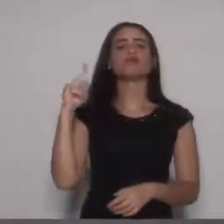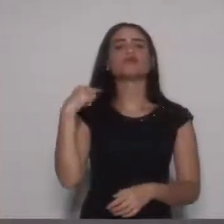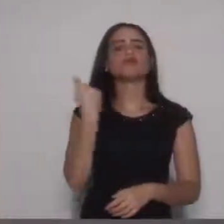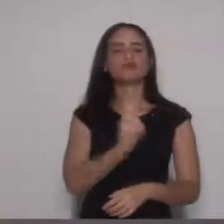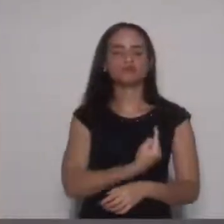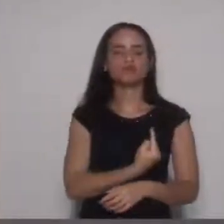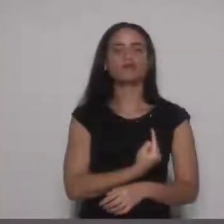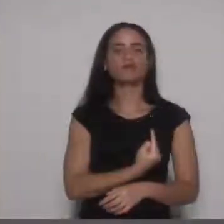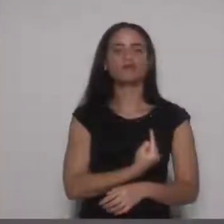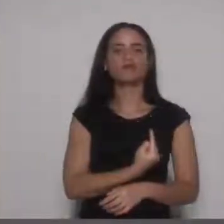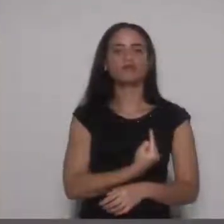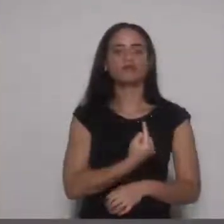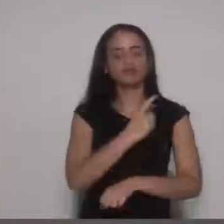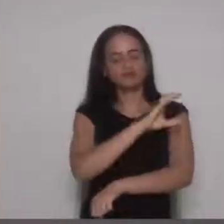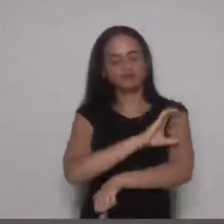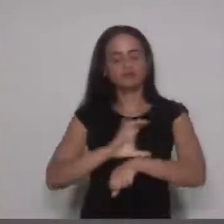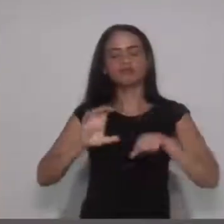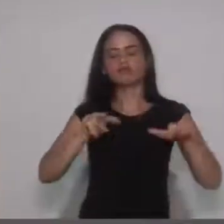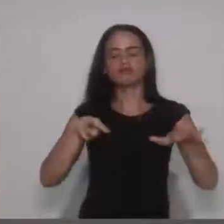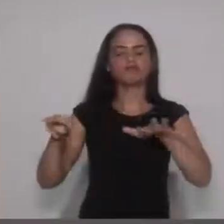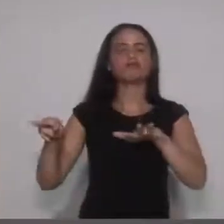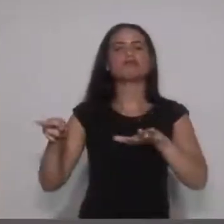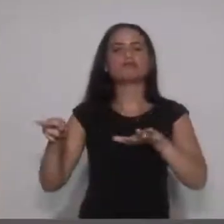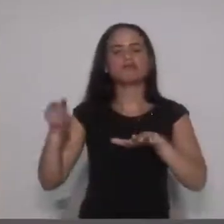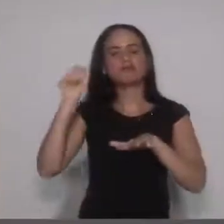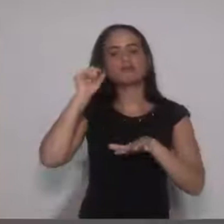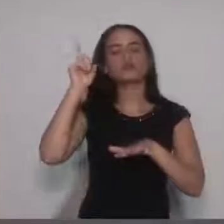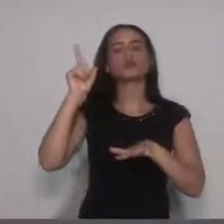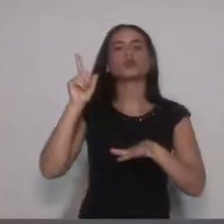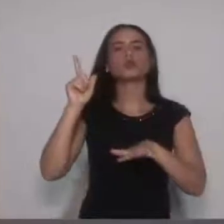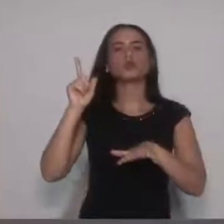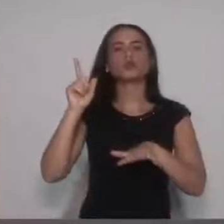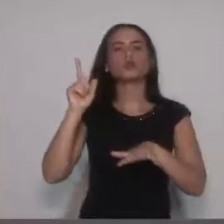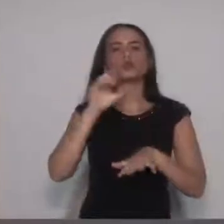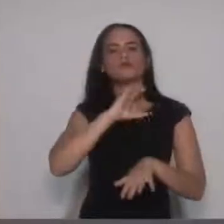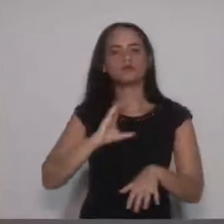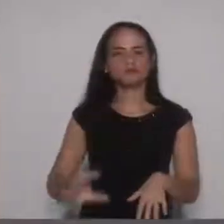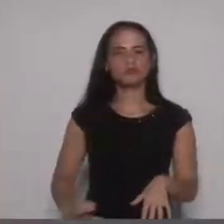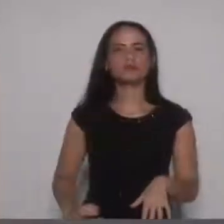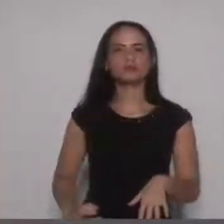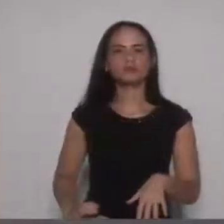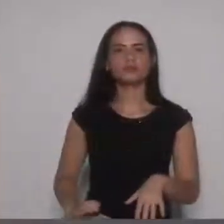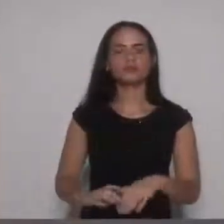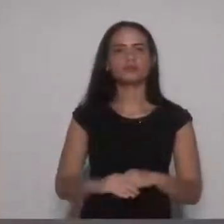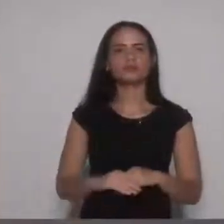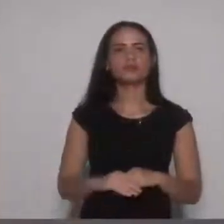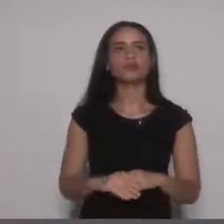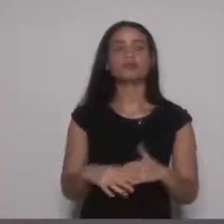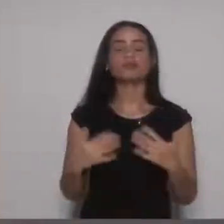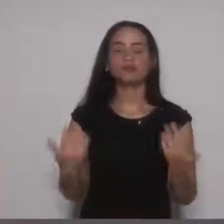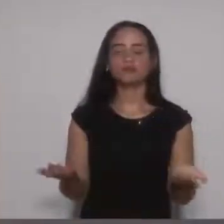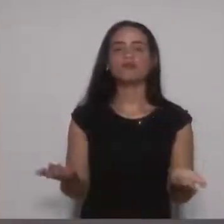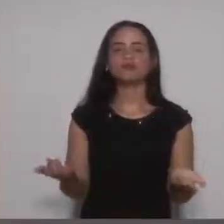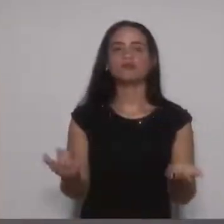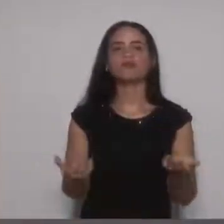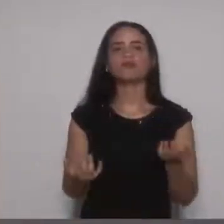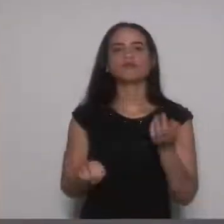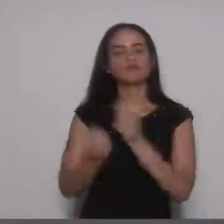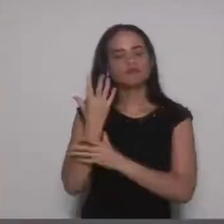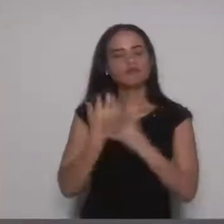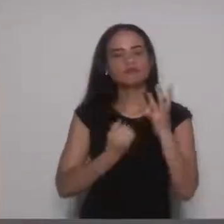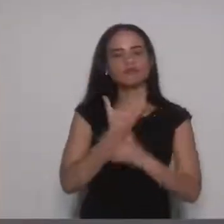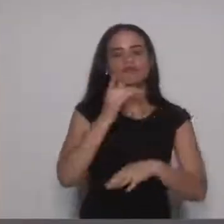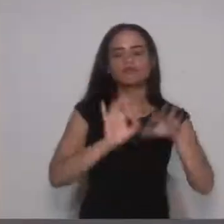nessa semana de cultura cristã, que até por finalidade divulgar a cultura cristã, mediante a realização de diversas